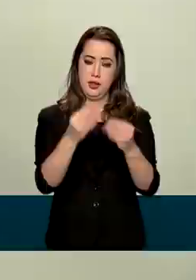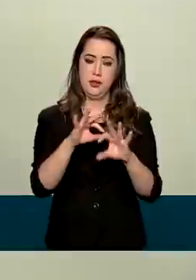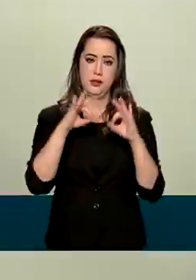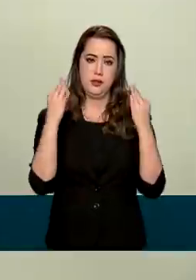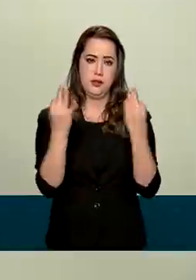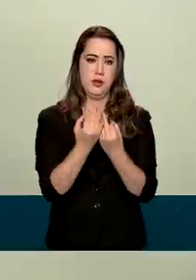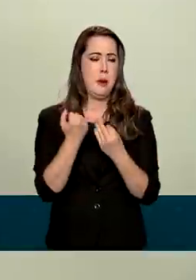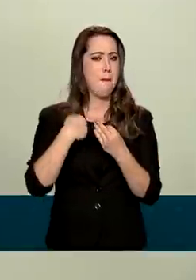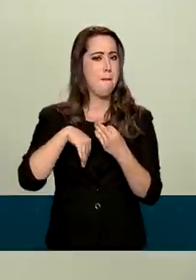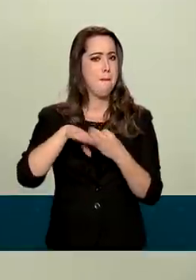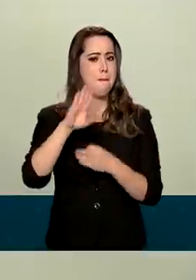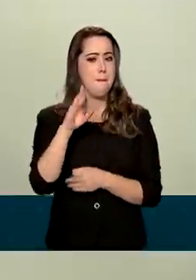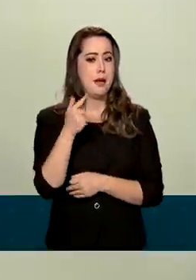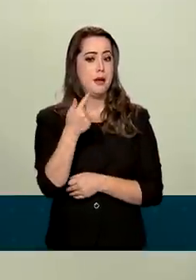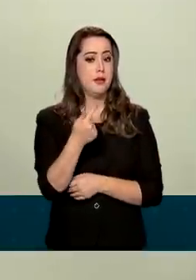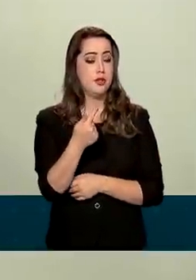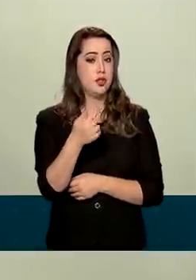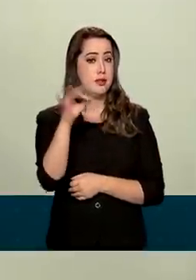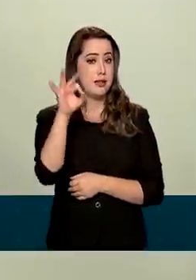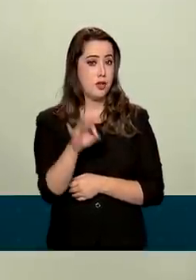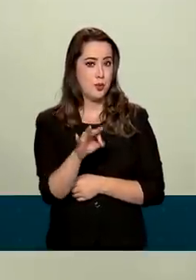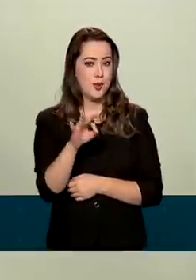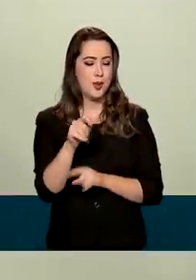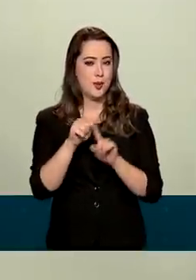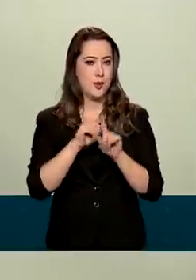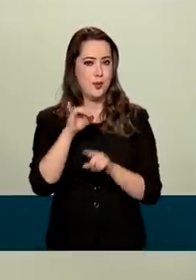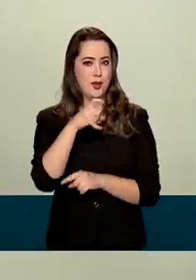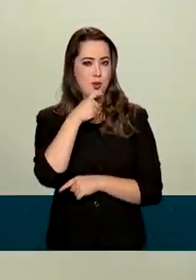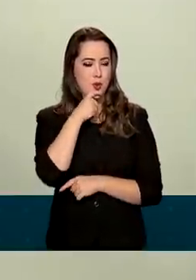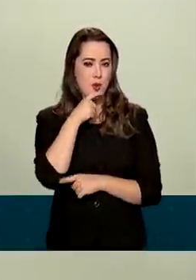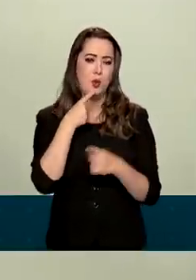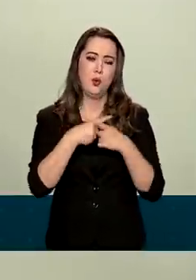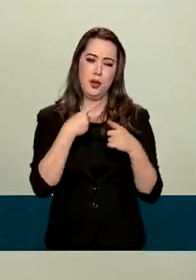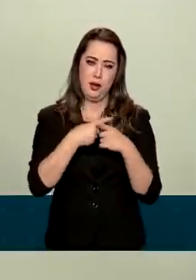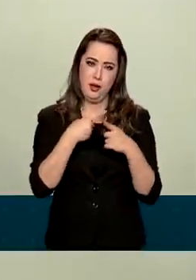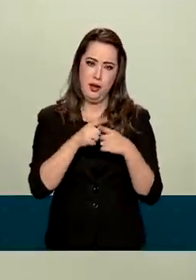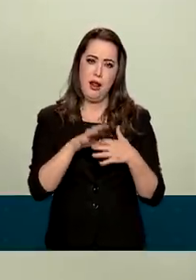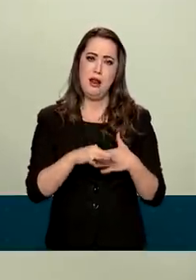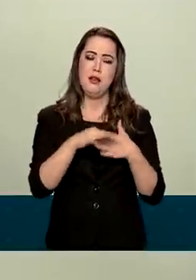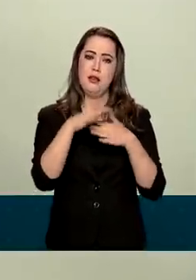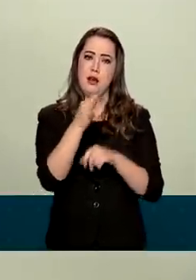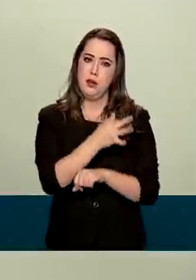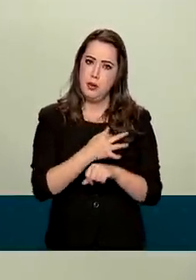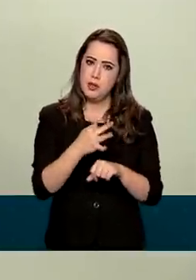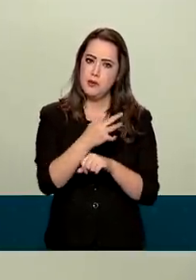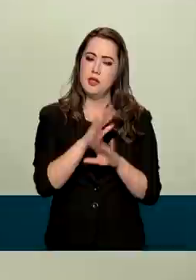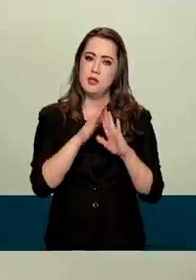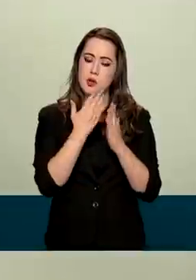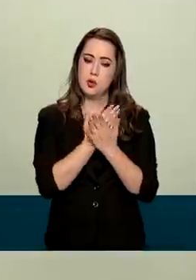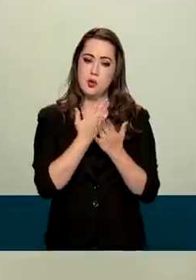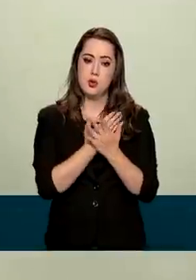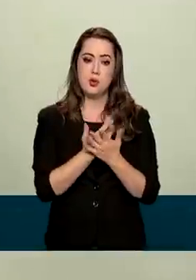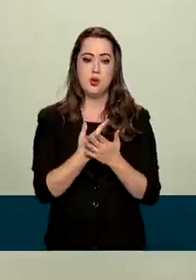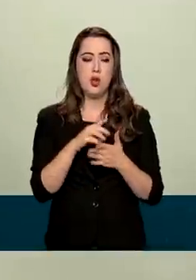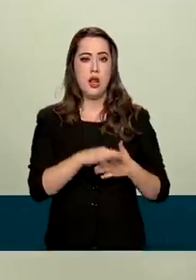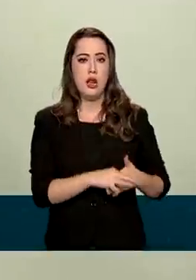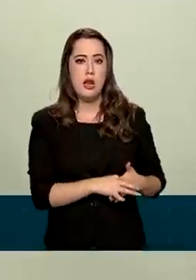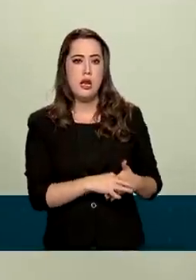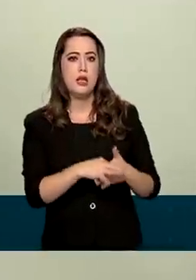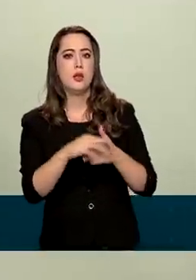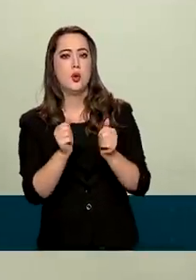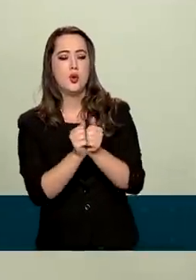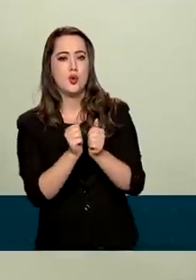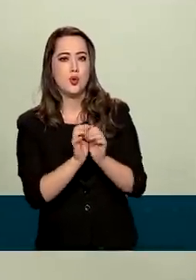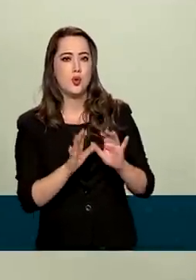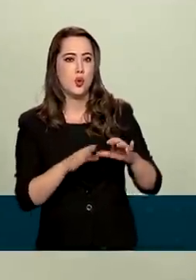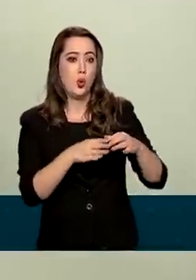com mais de 7% de crescimento em julho, ocasionado, claro, também puxado pelas férias escolares, acabou puxando o setor de serviços